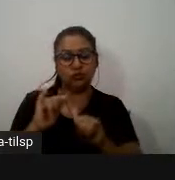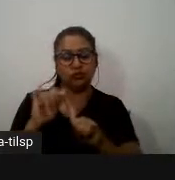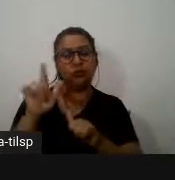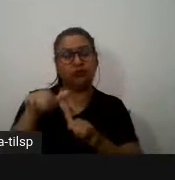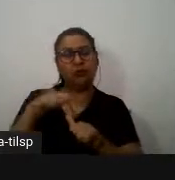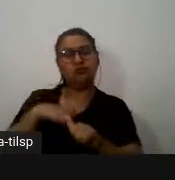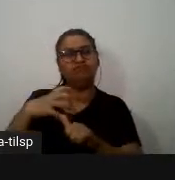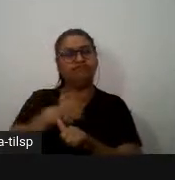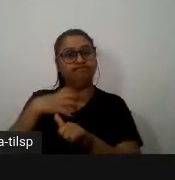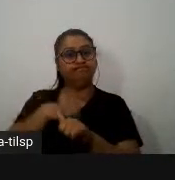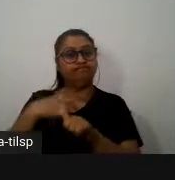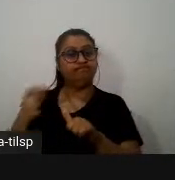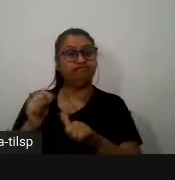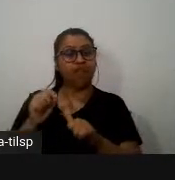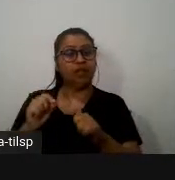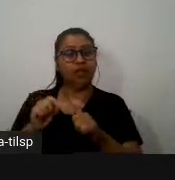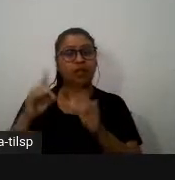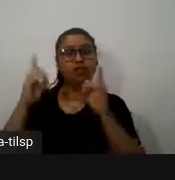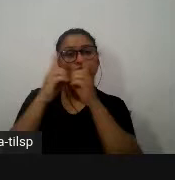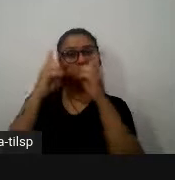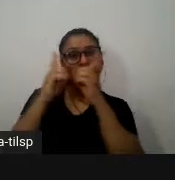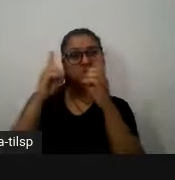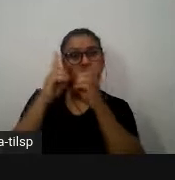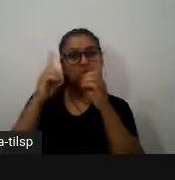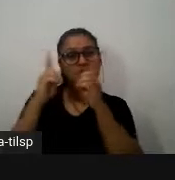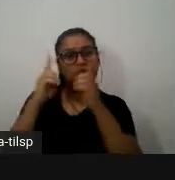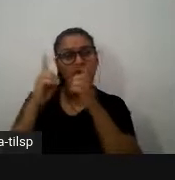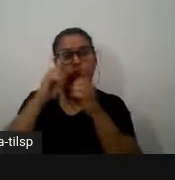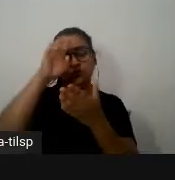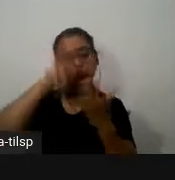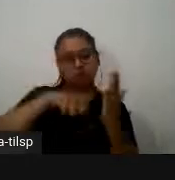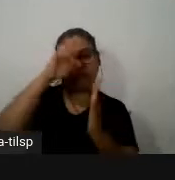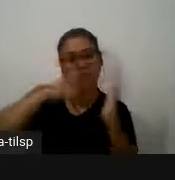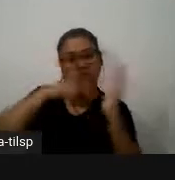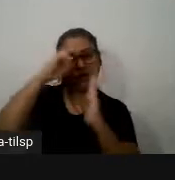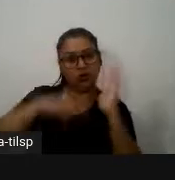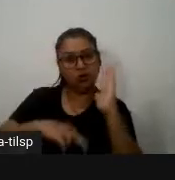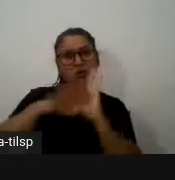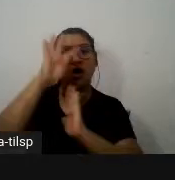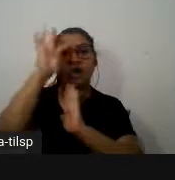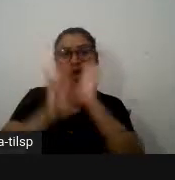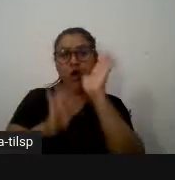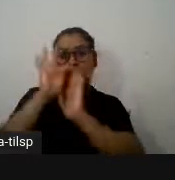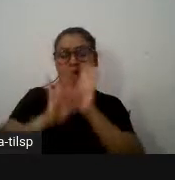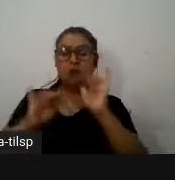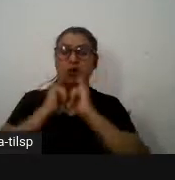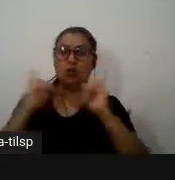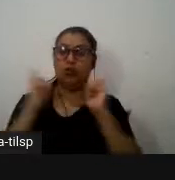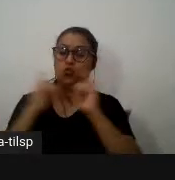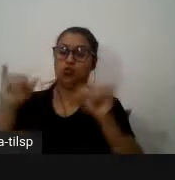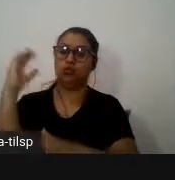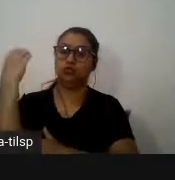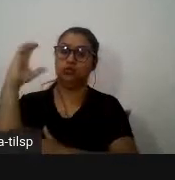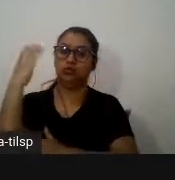de intervenção didática de leitura de textos divulgados em ciência exatamente para formar